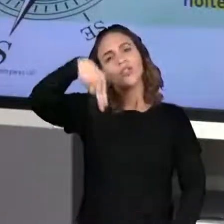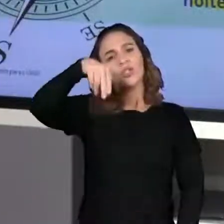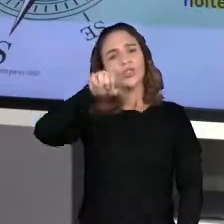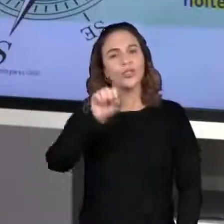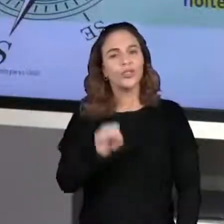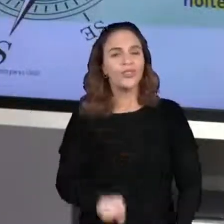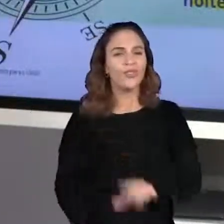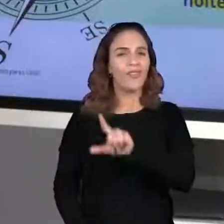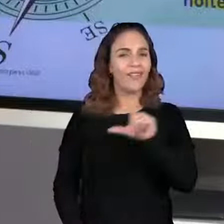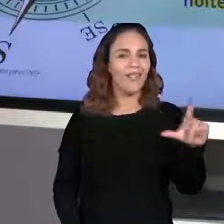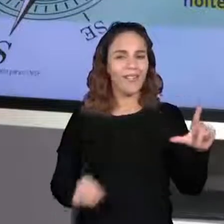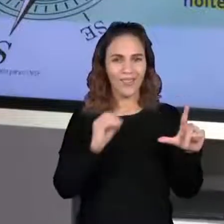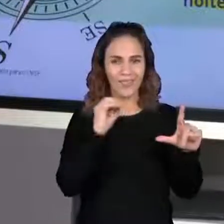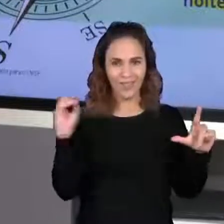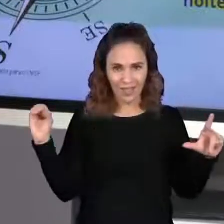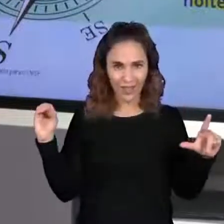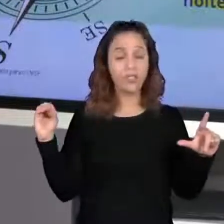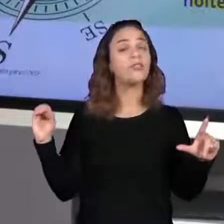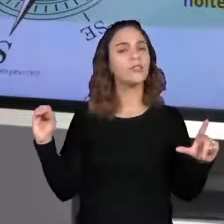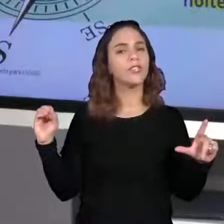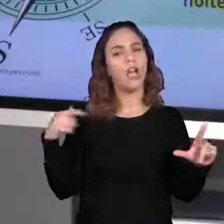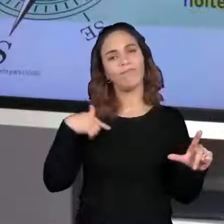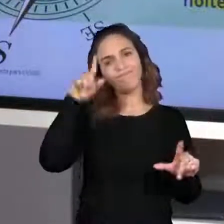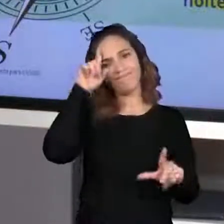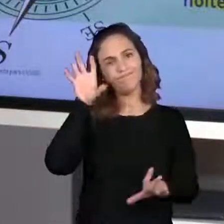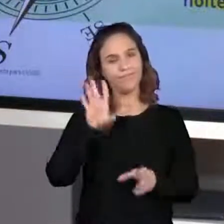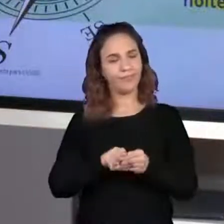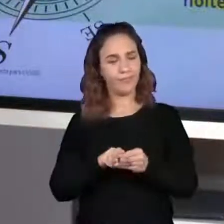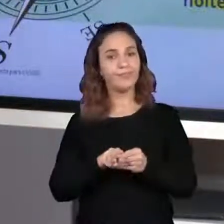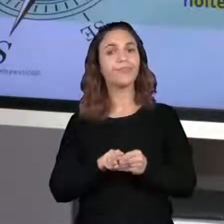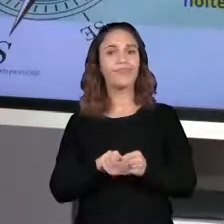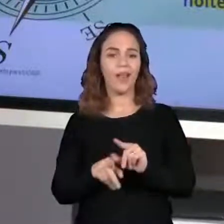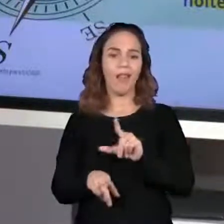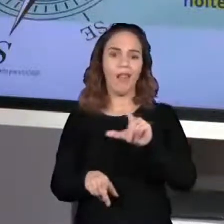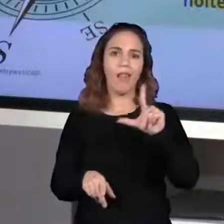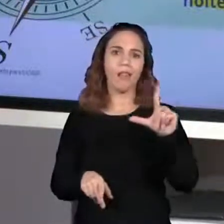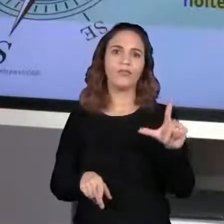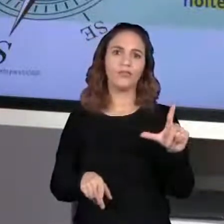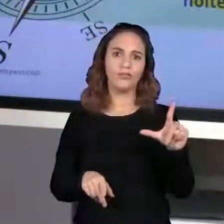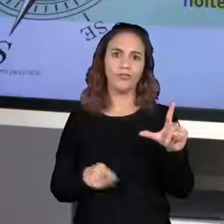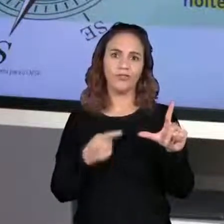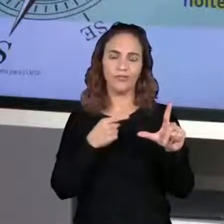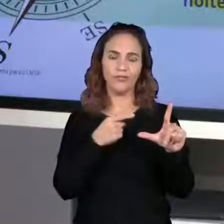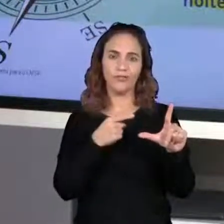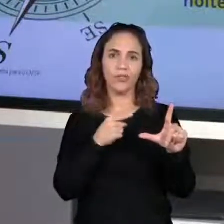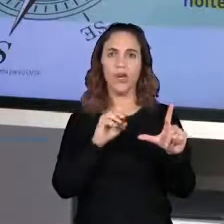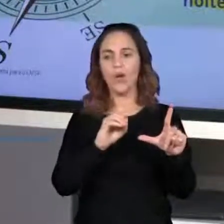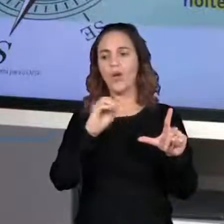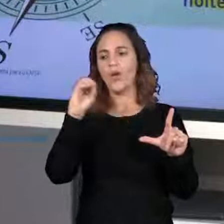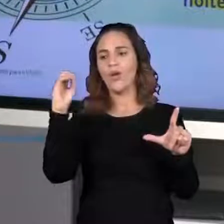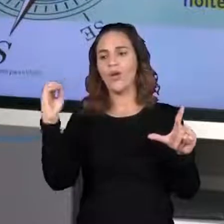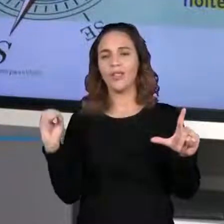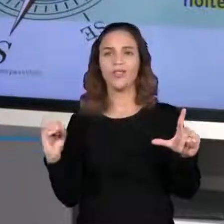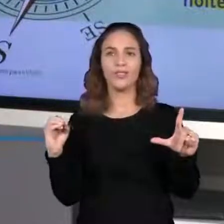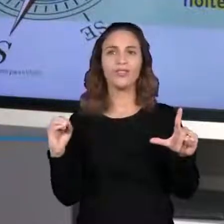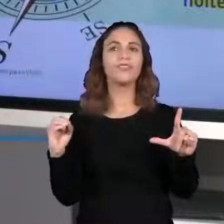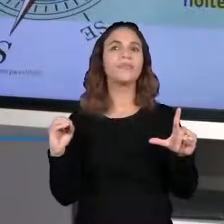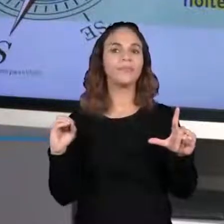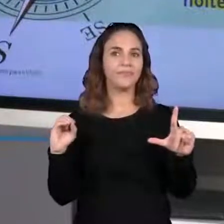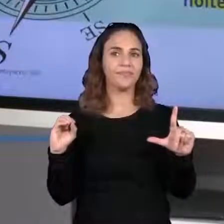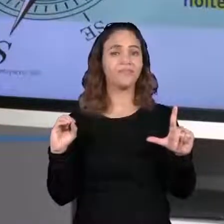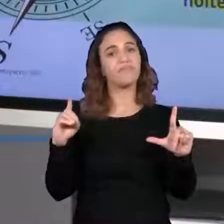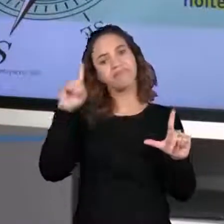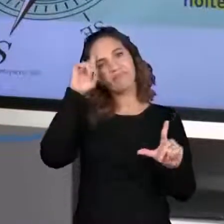Aonde o sol nasce, o lado que o sol nasce é o lado leste e o lado que ele se põe é o oeste. E a gente consegue